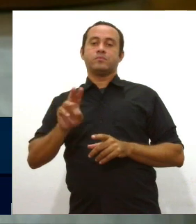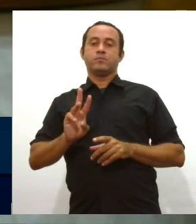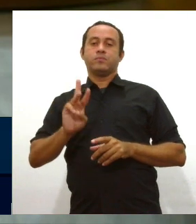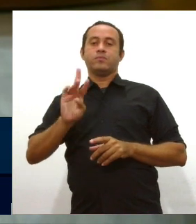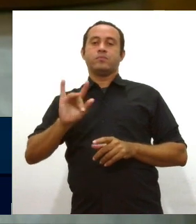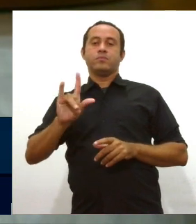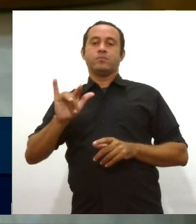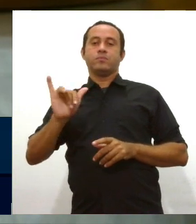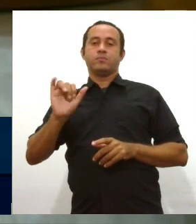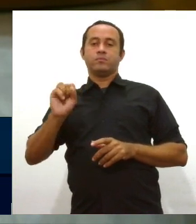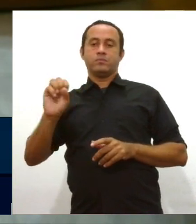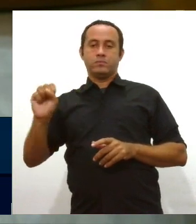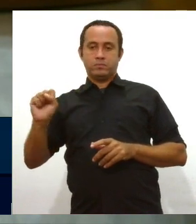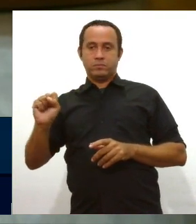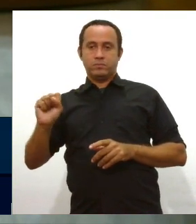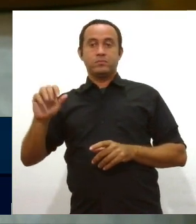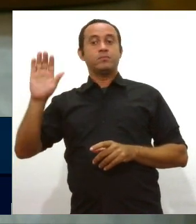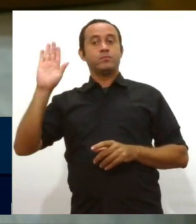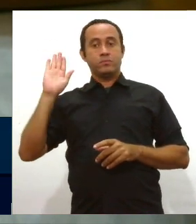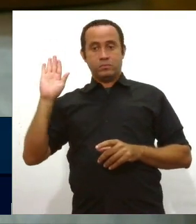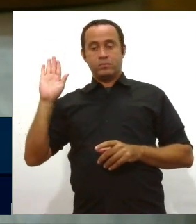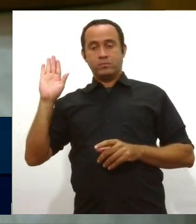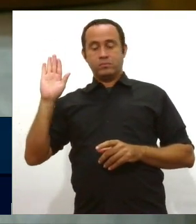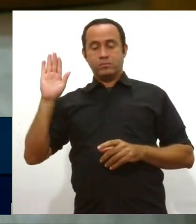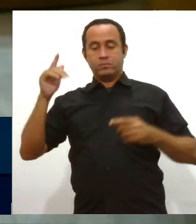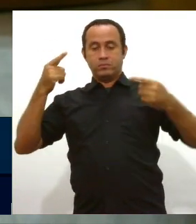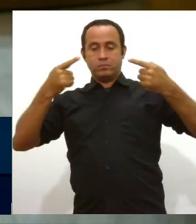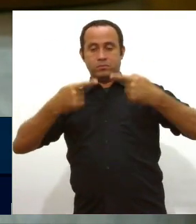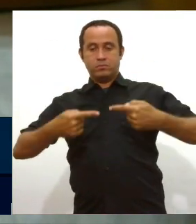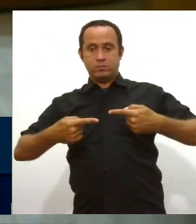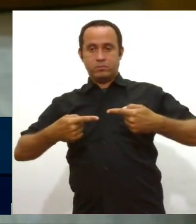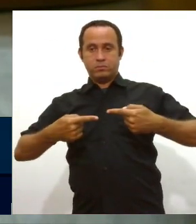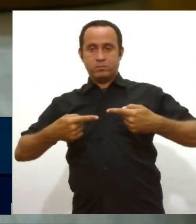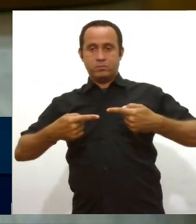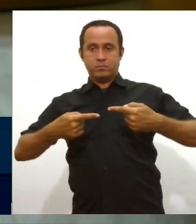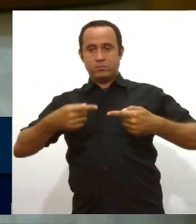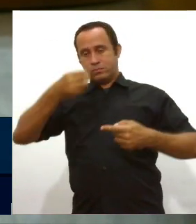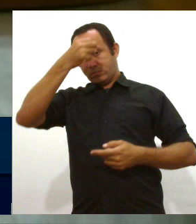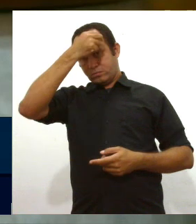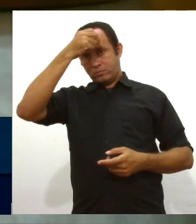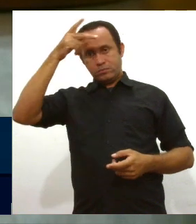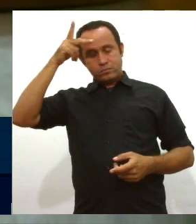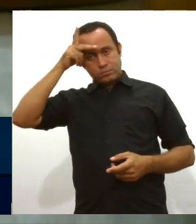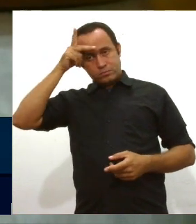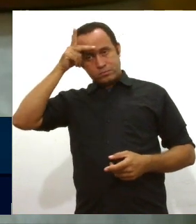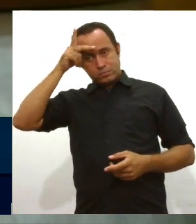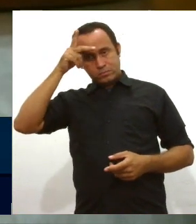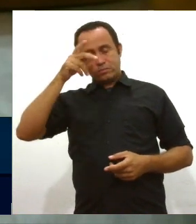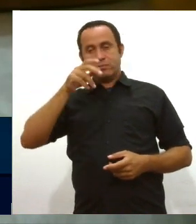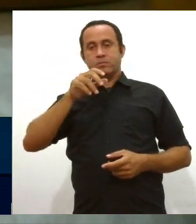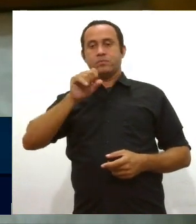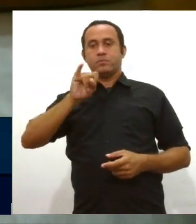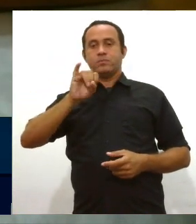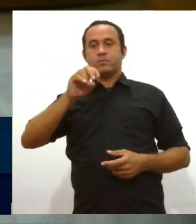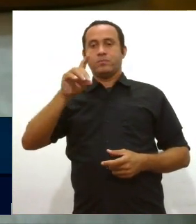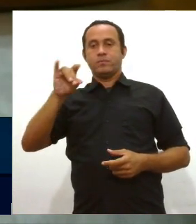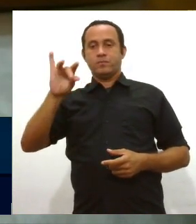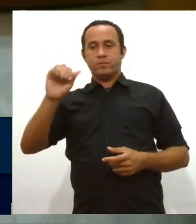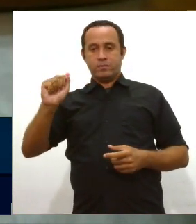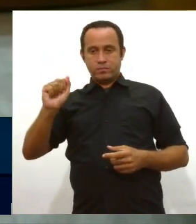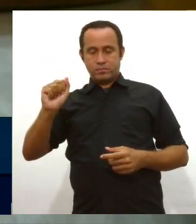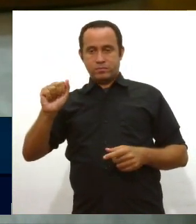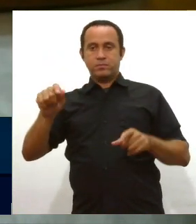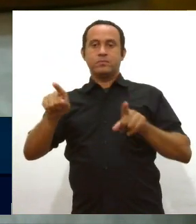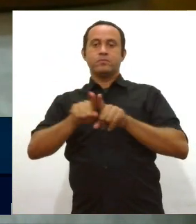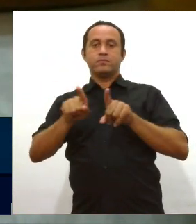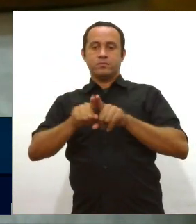bem como do candidato que foi homologado para disputar uma vaga para a prefeitura de Simão Dias, Leandro Morrá, bem como toda a